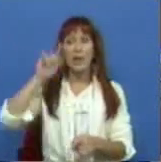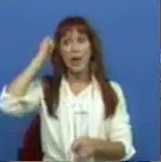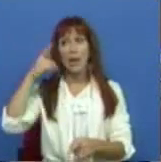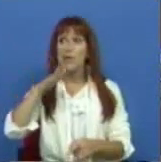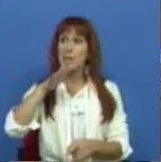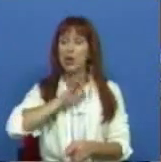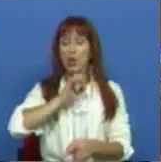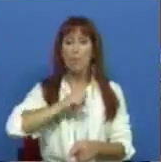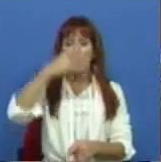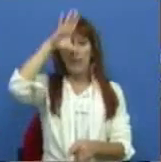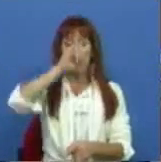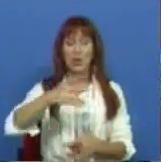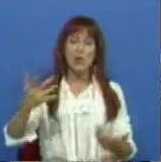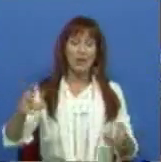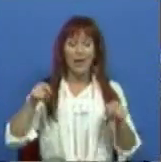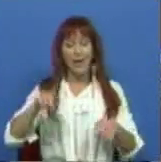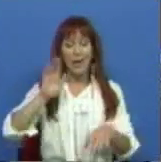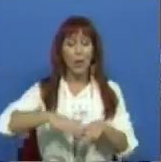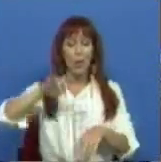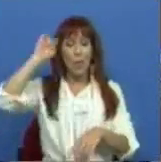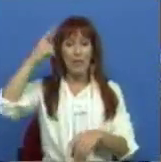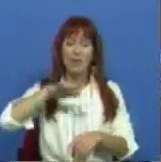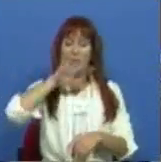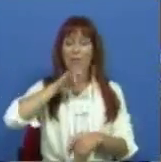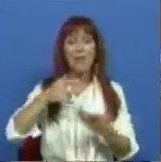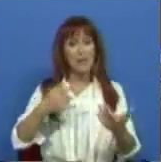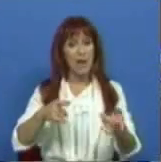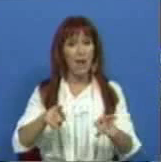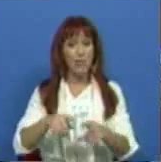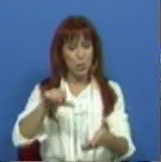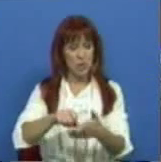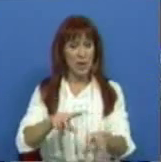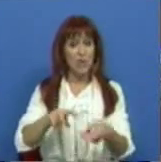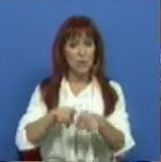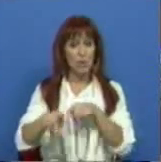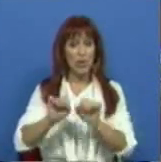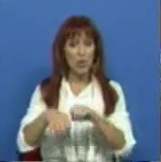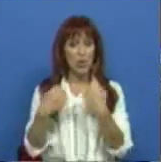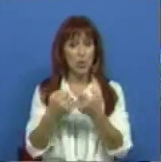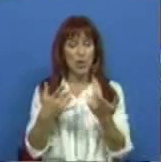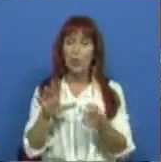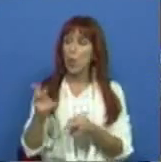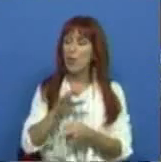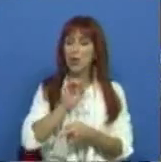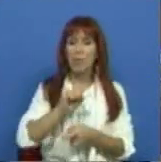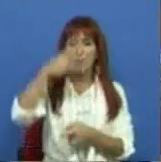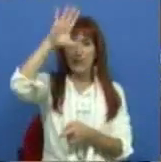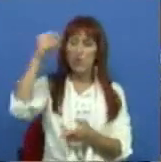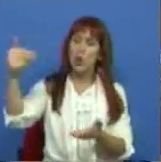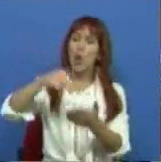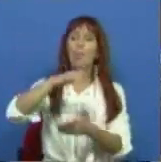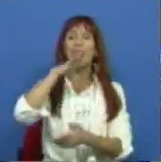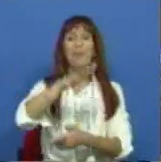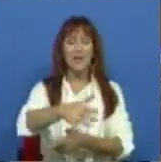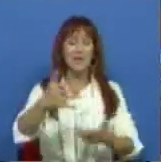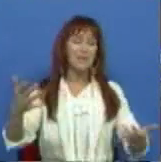crise, dizia o Sr. Primeiro-Ministro, era a crise e as famílias estavam no centro das políticas sociais, quando o Sr. Primeiro-Ministro veio aqui